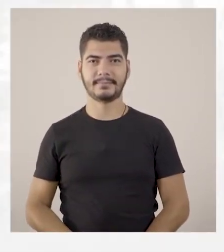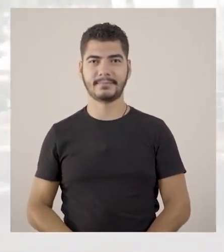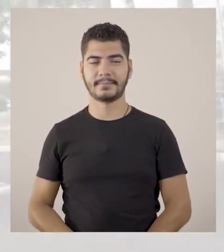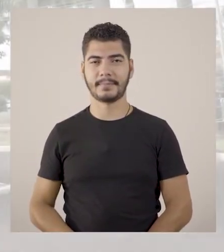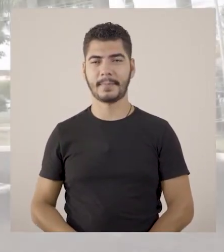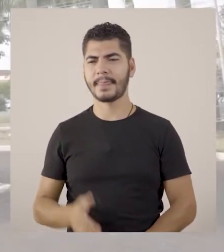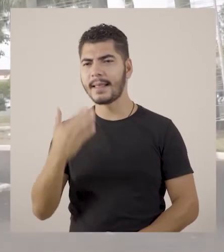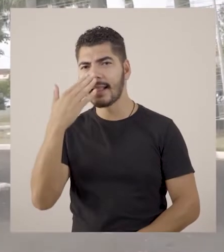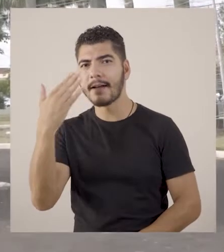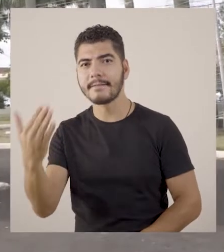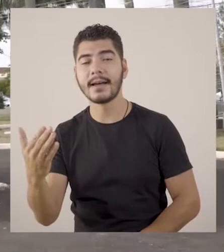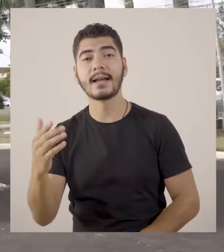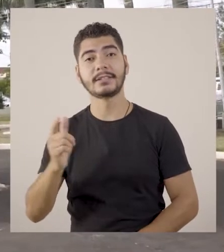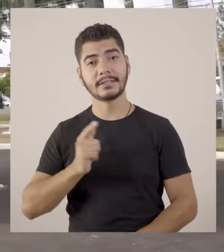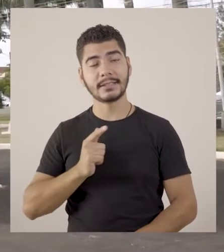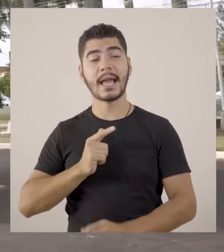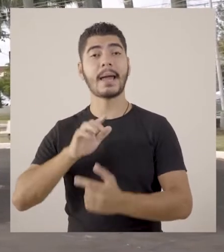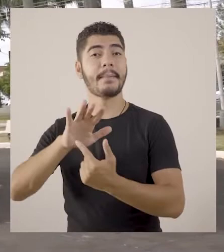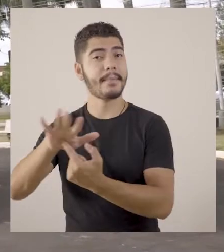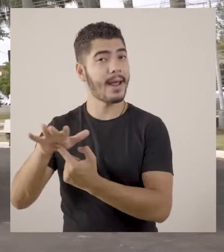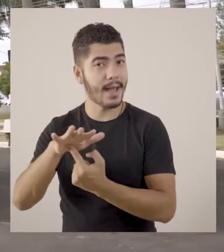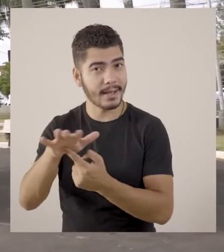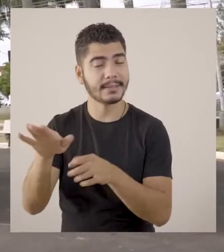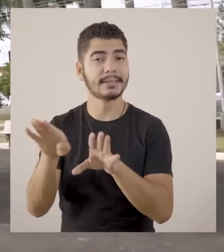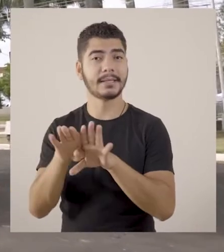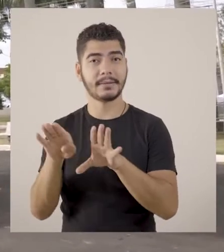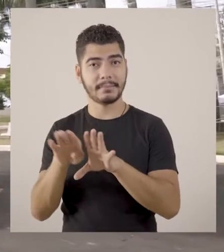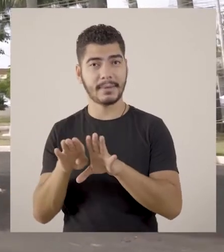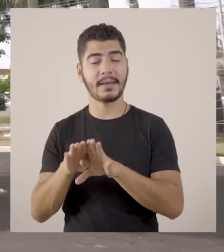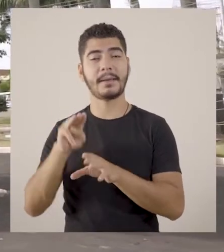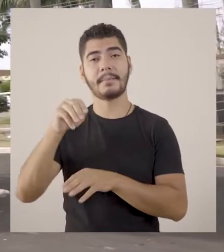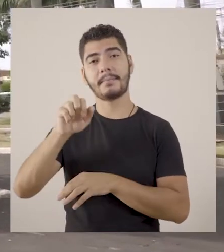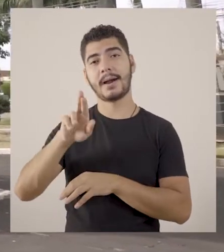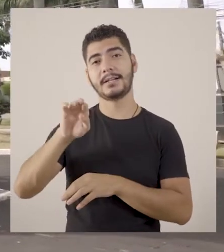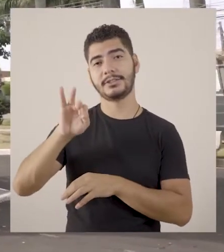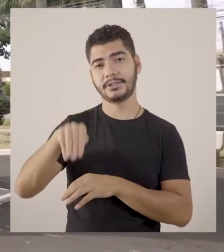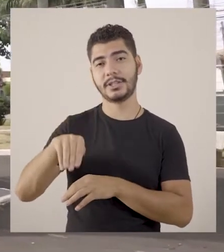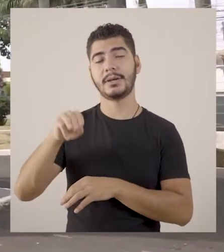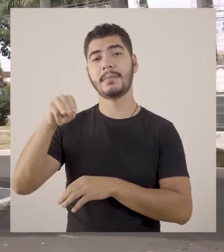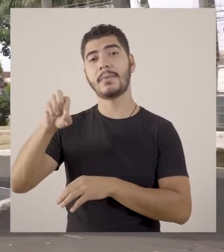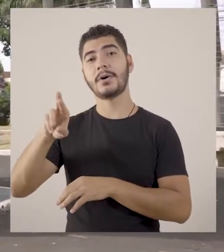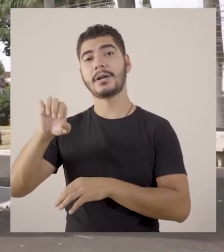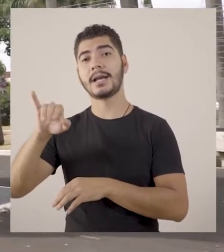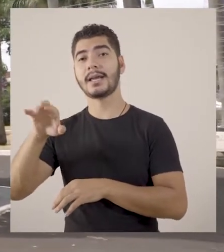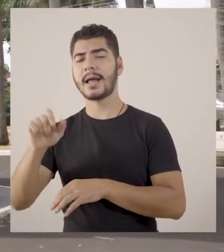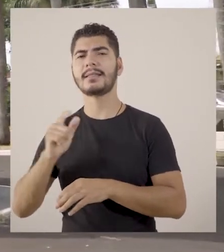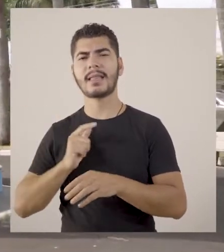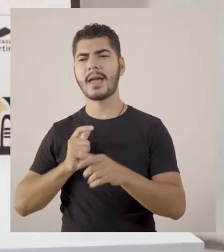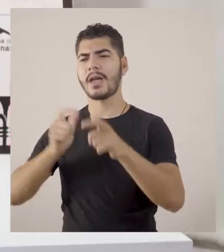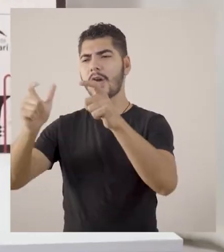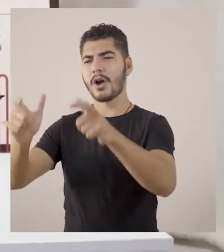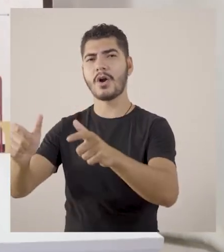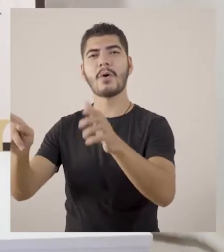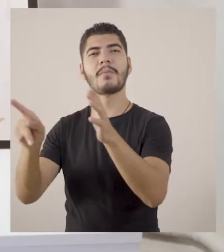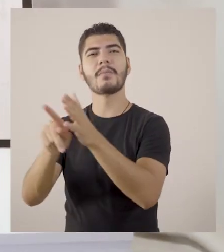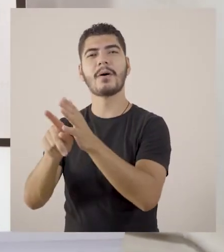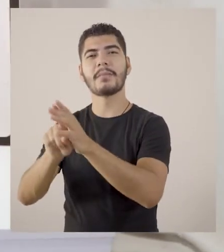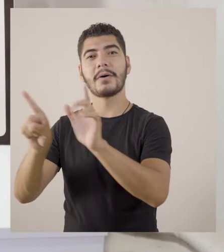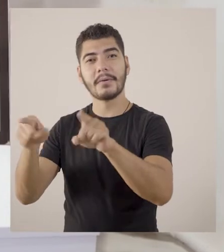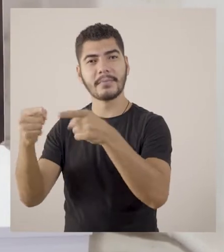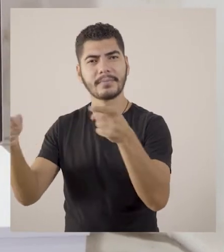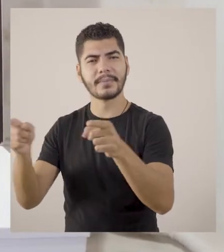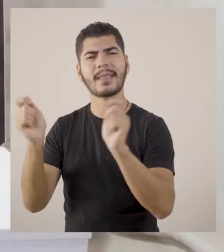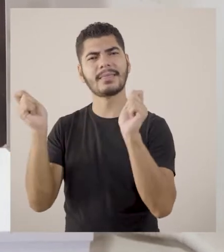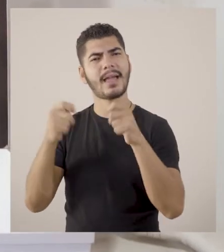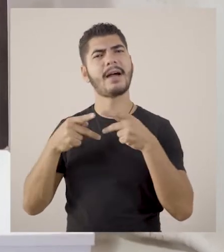Ali na frente, tem também a praça. A Praça Martim Moreira. Tem um coreto e é possível visitar